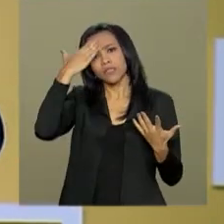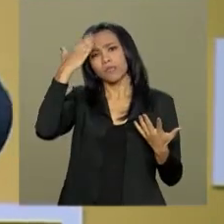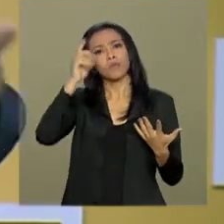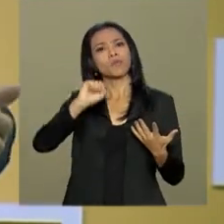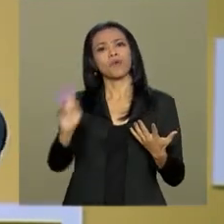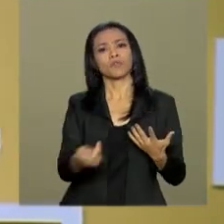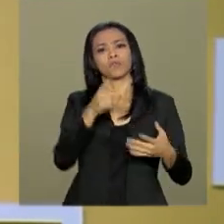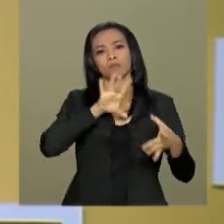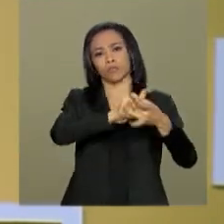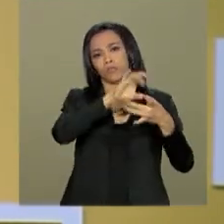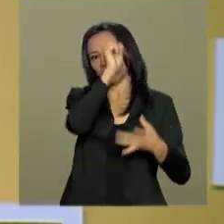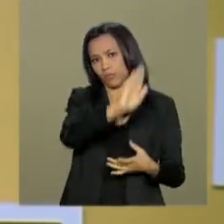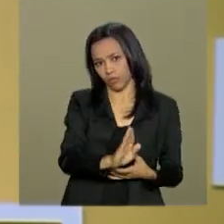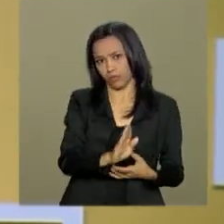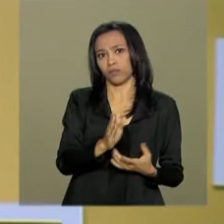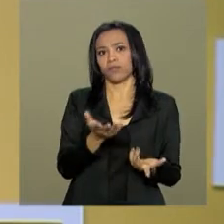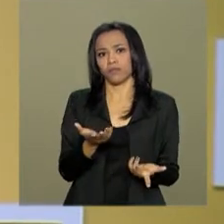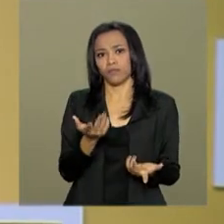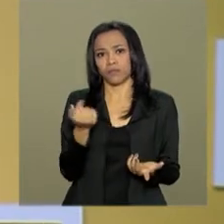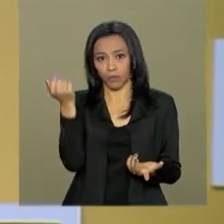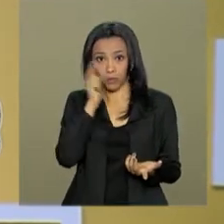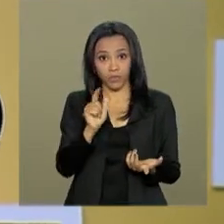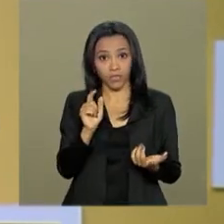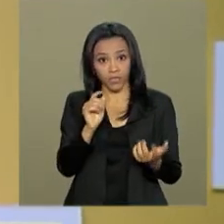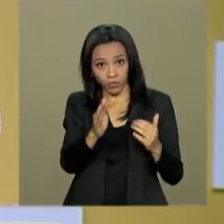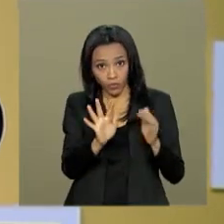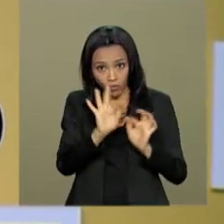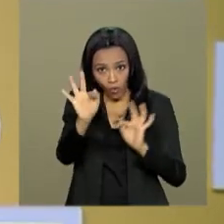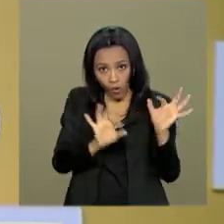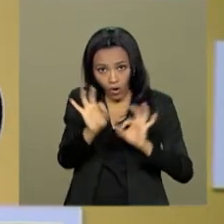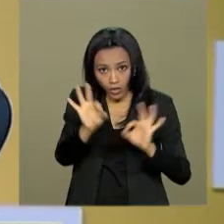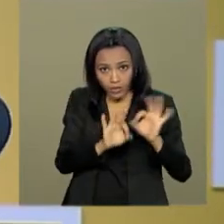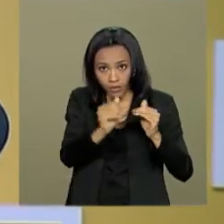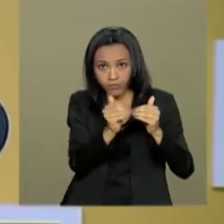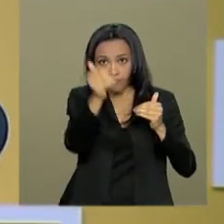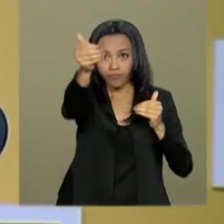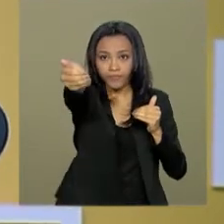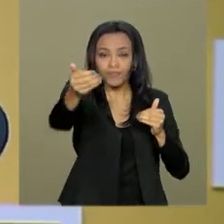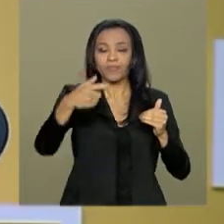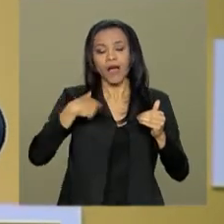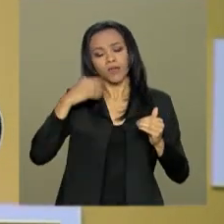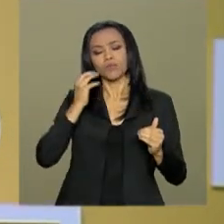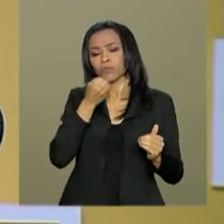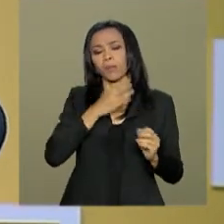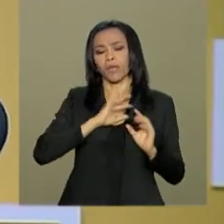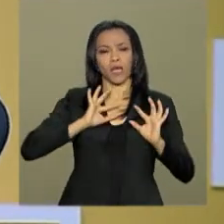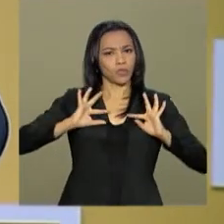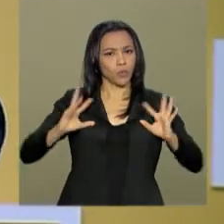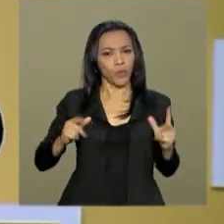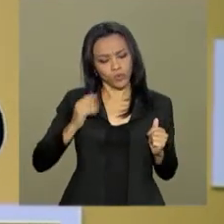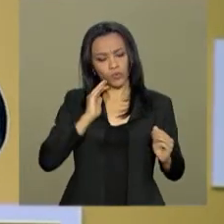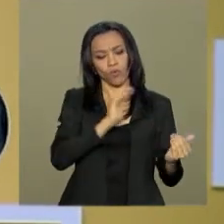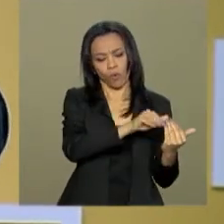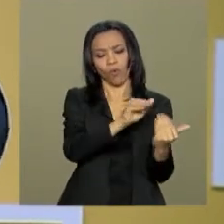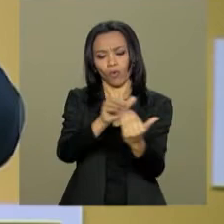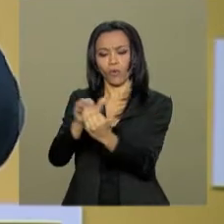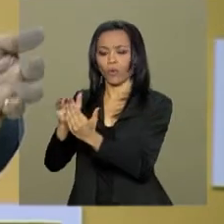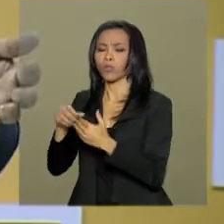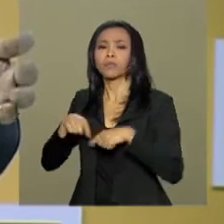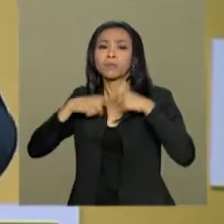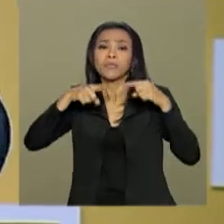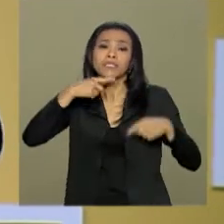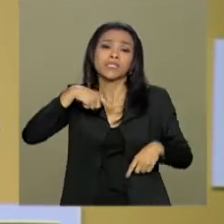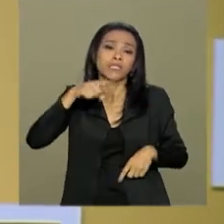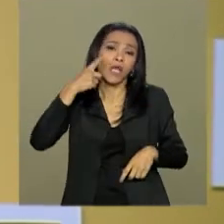país, onde nós poderíamos chegar, nos levou a ter consenso e saber que não adianta chorar